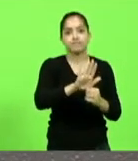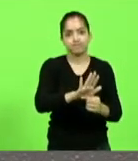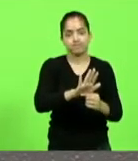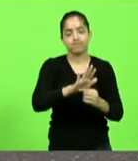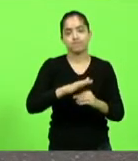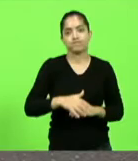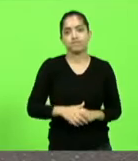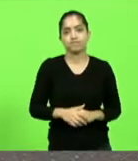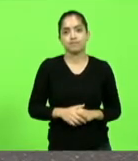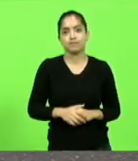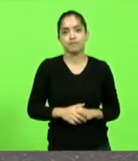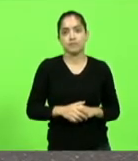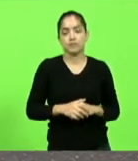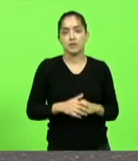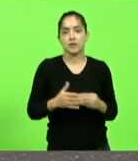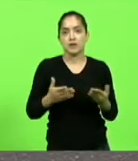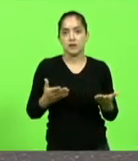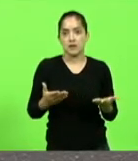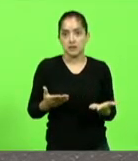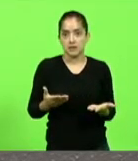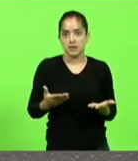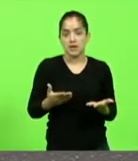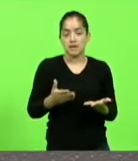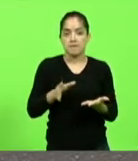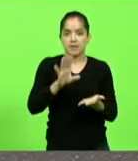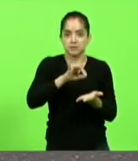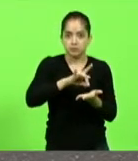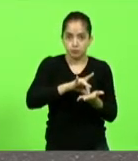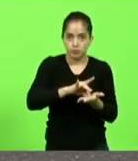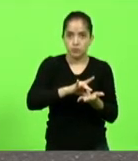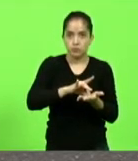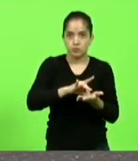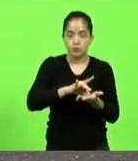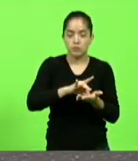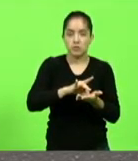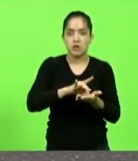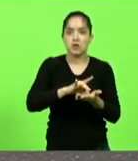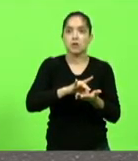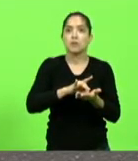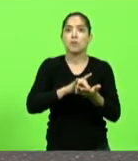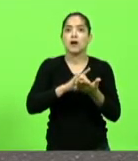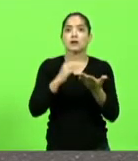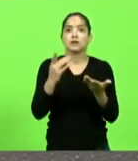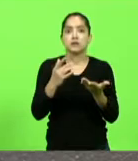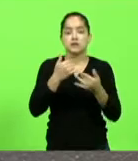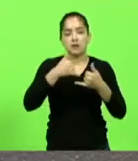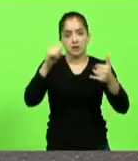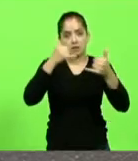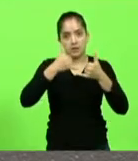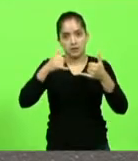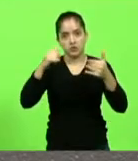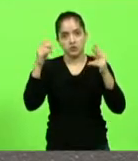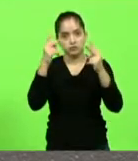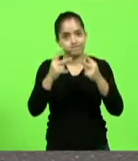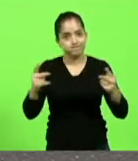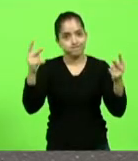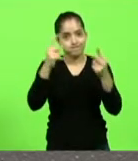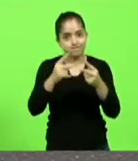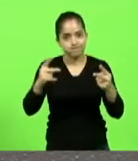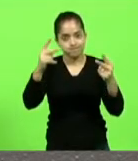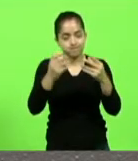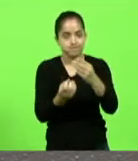uma licença prévia para a instalação de um parque eólico para a geração de energia